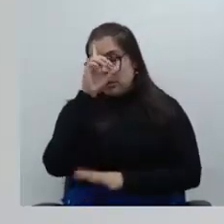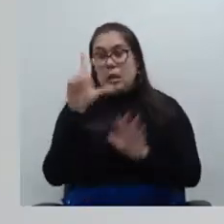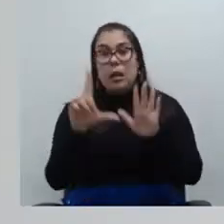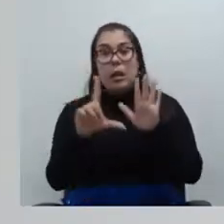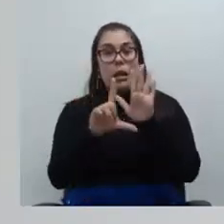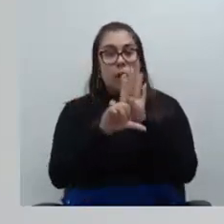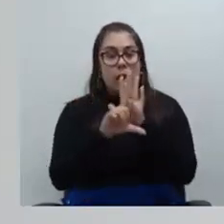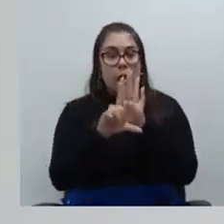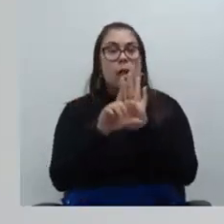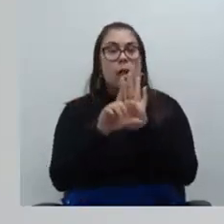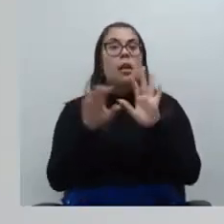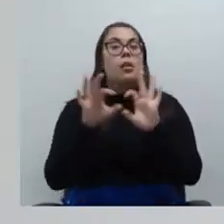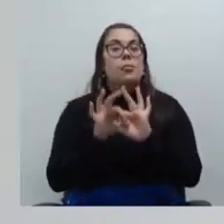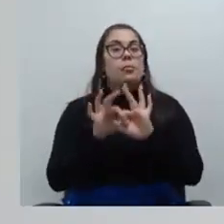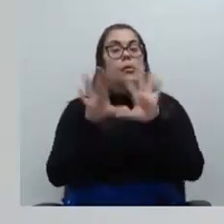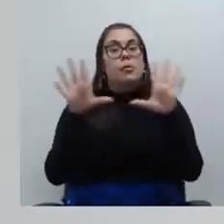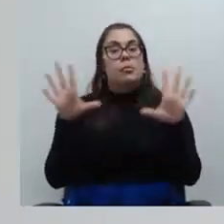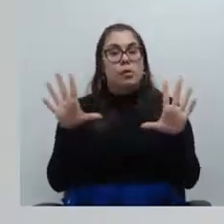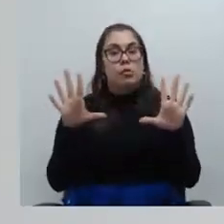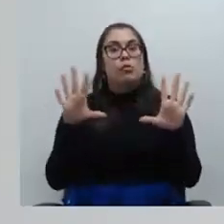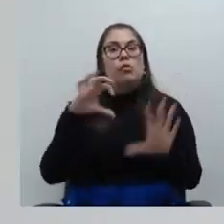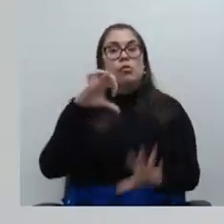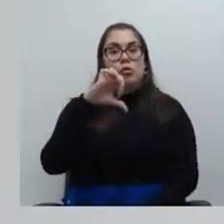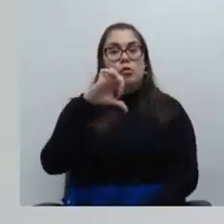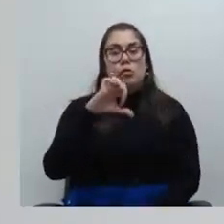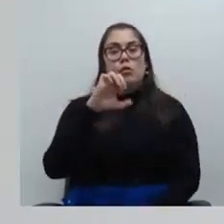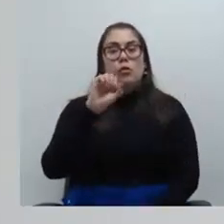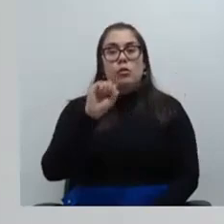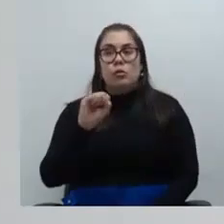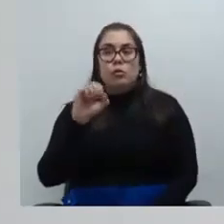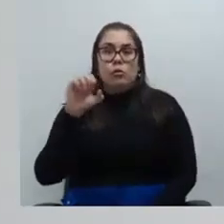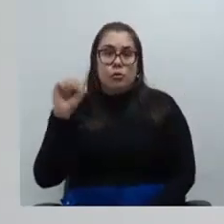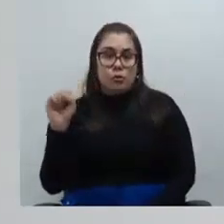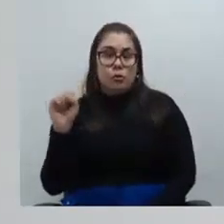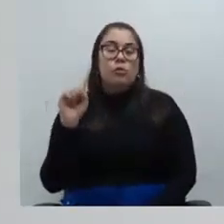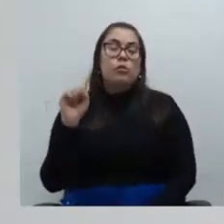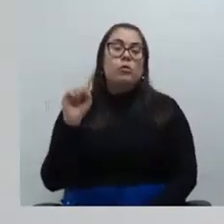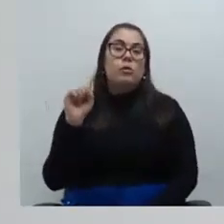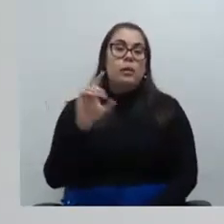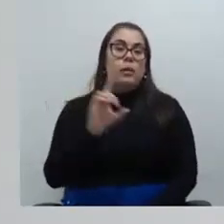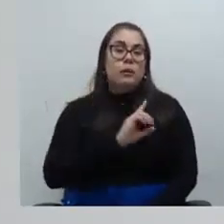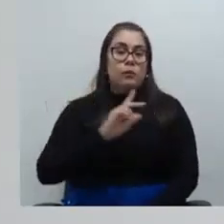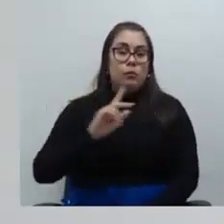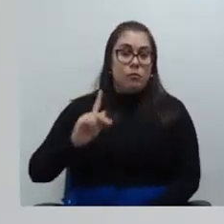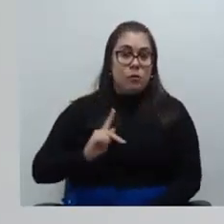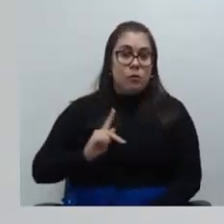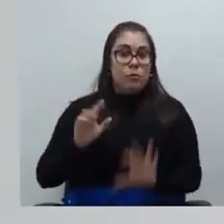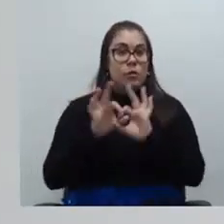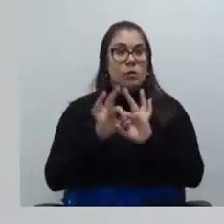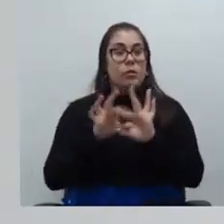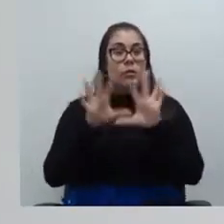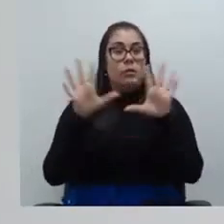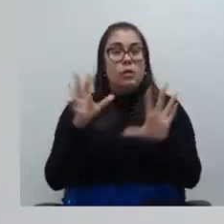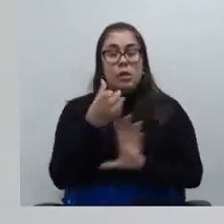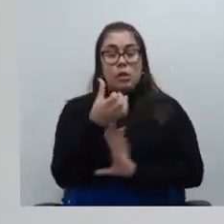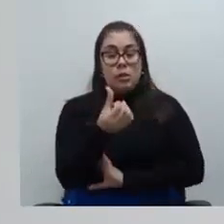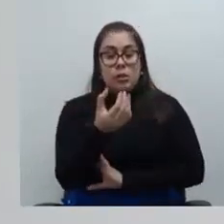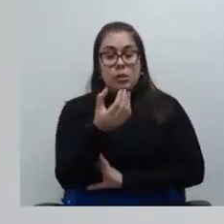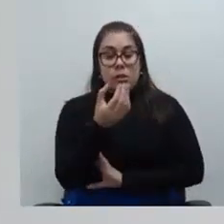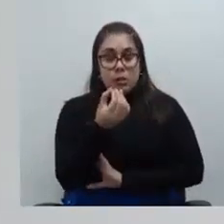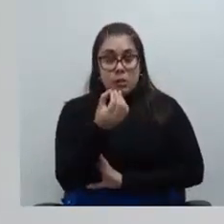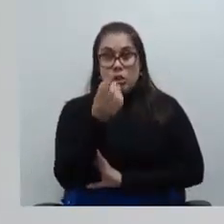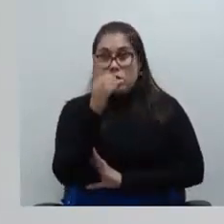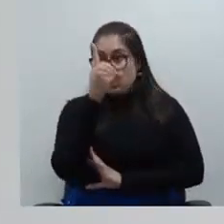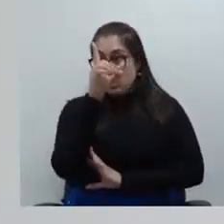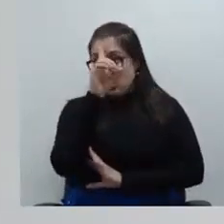permite que o defensor público geral que no caso o defensor público geral anterior concedeu a ele o prazo dele de 60 dias se